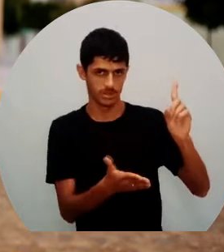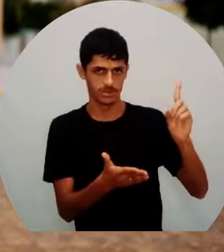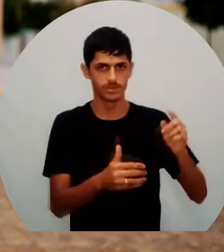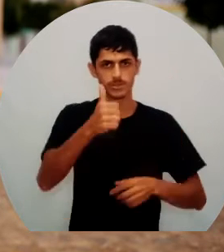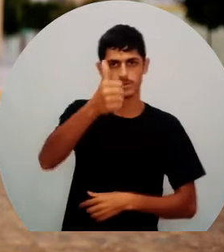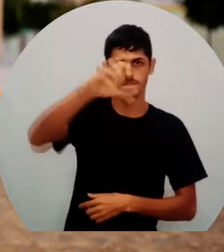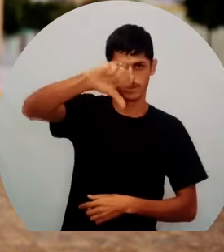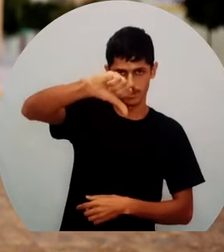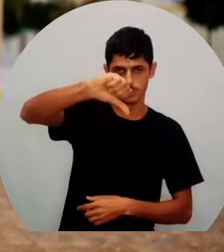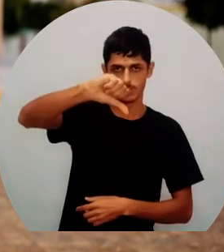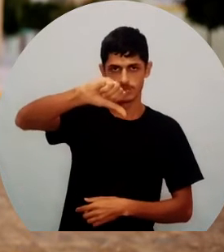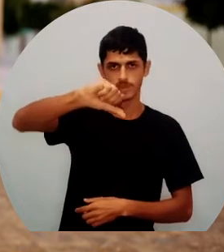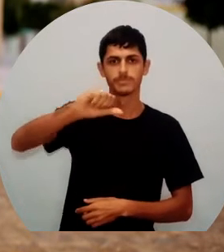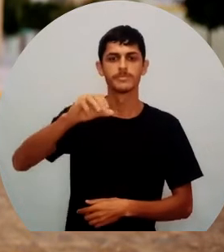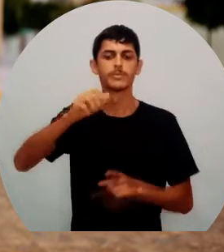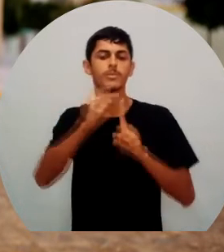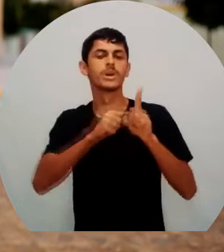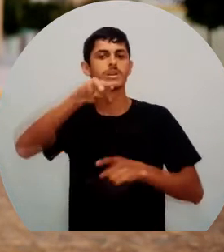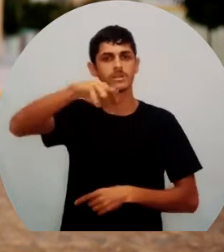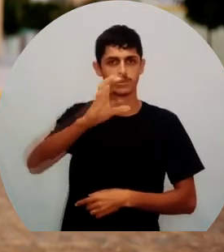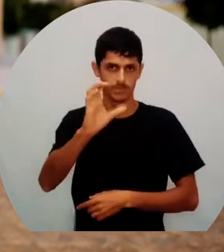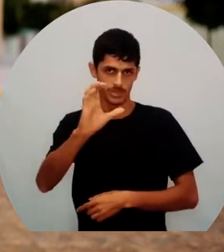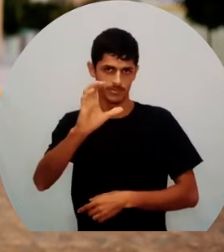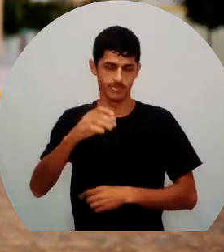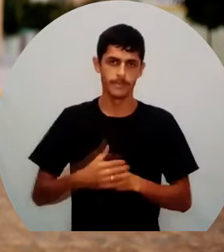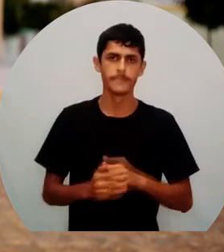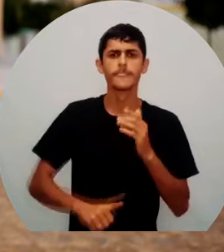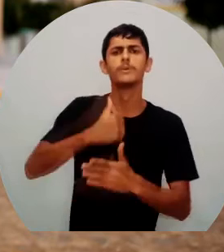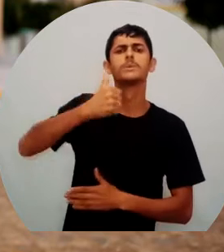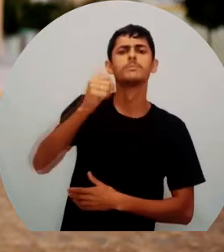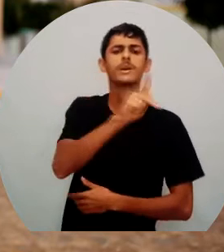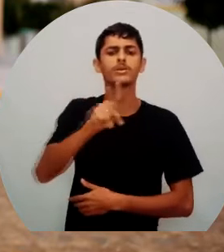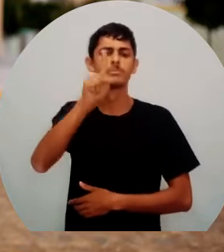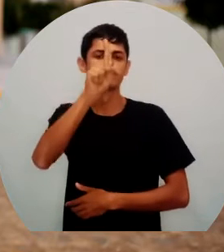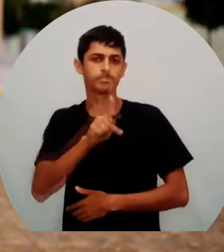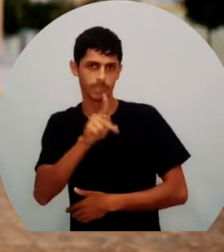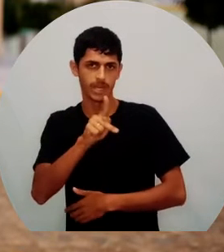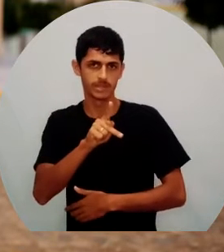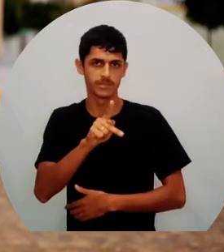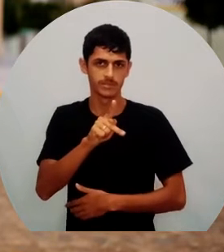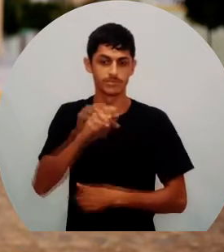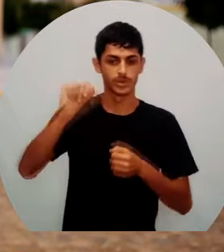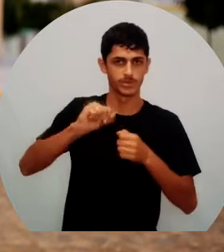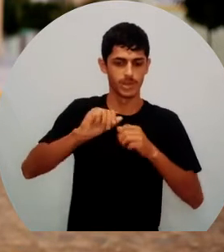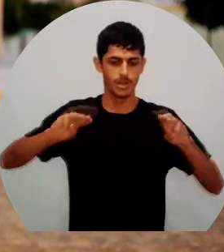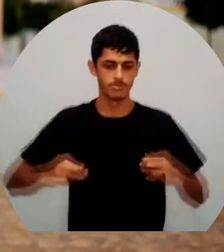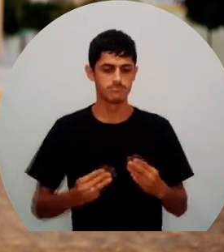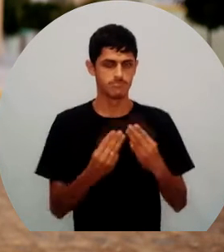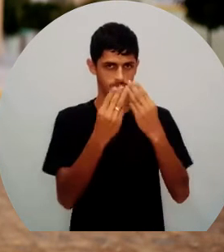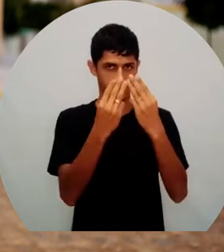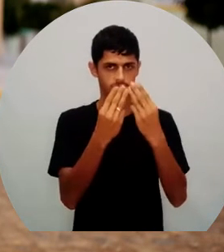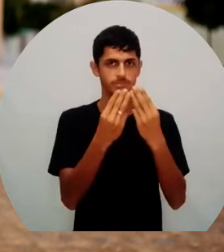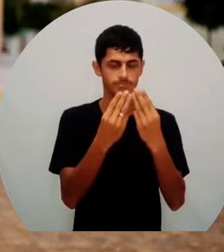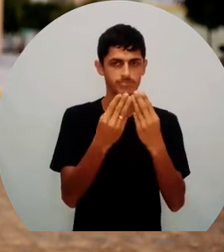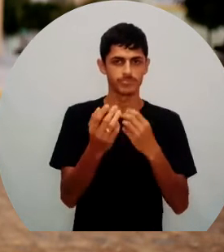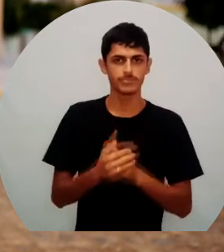aqui, como primeiro padre, celebrou-me isso aqui, o padre Antônio Gonçalves de Areia. Tivemos, como professora,